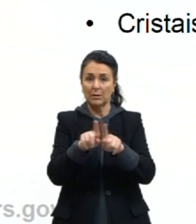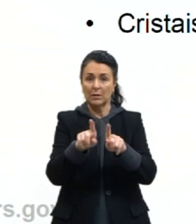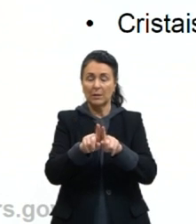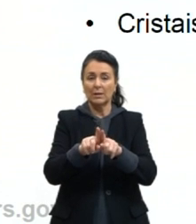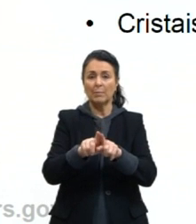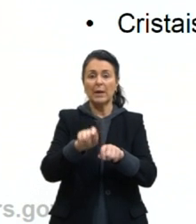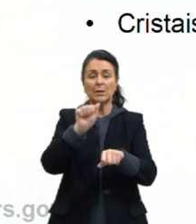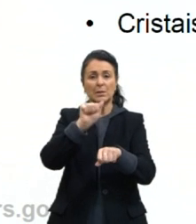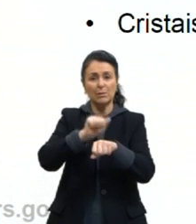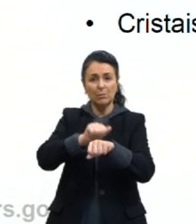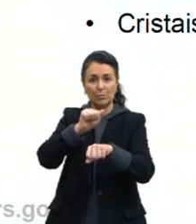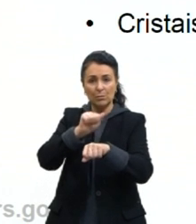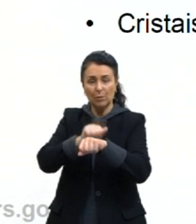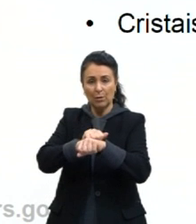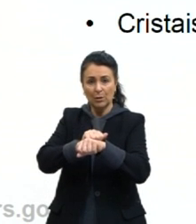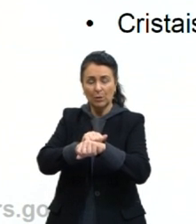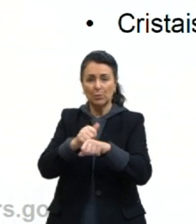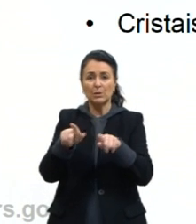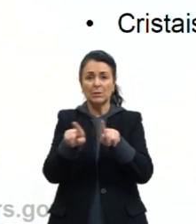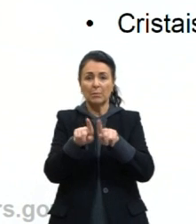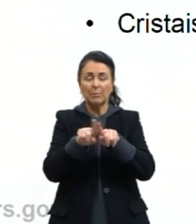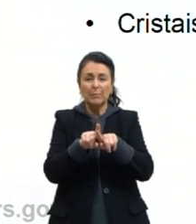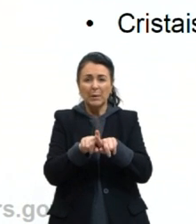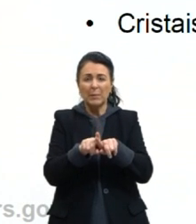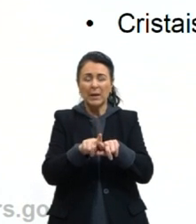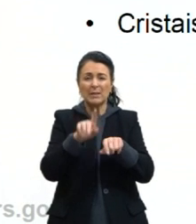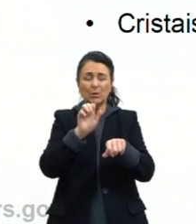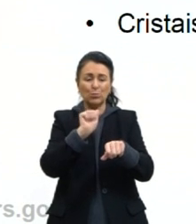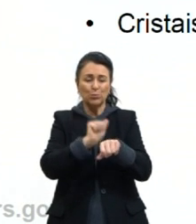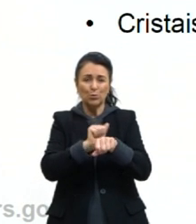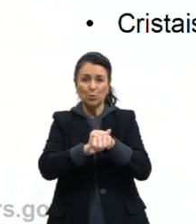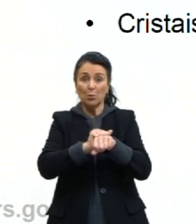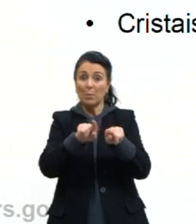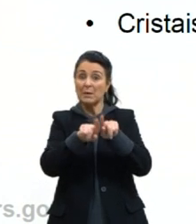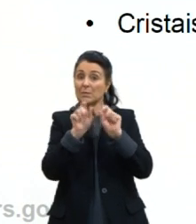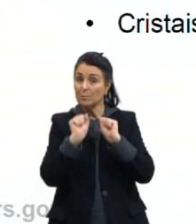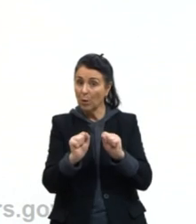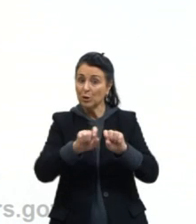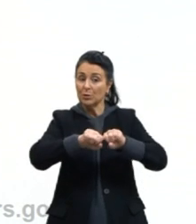sólidos à temperatura ambiente e são cristais duros e quebradiços.